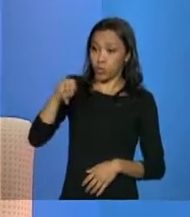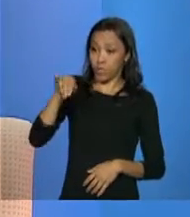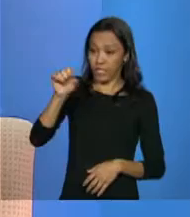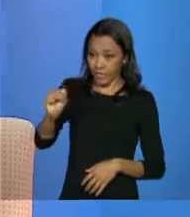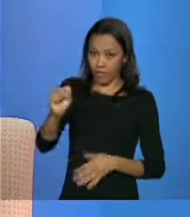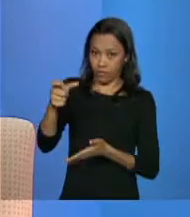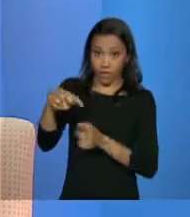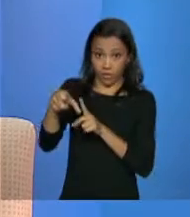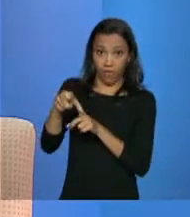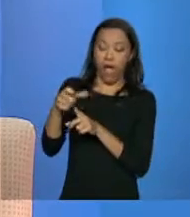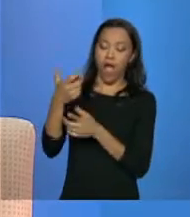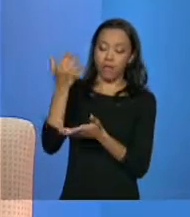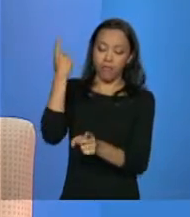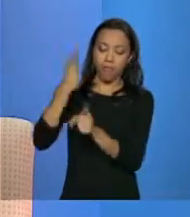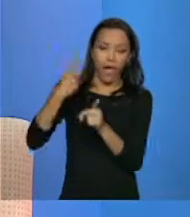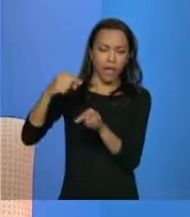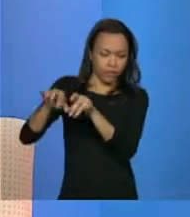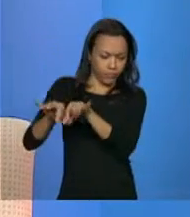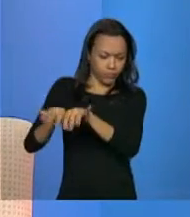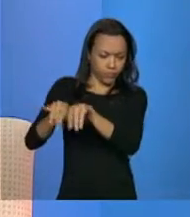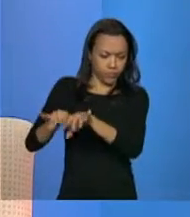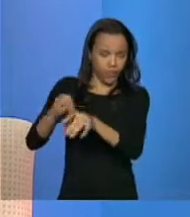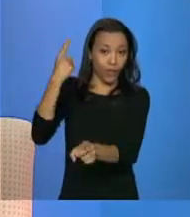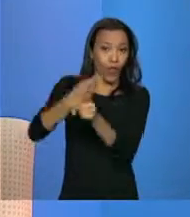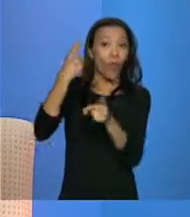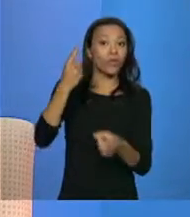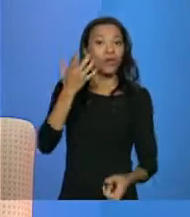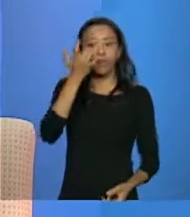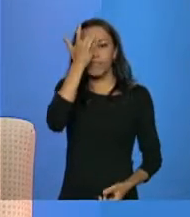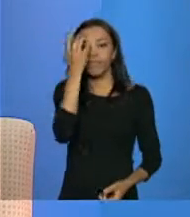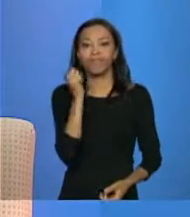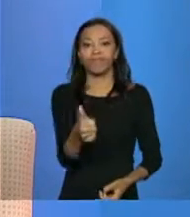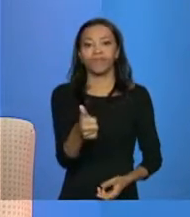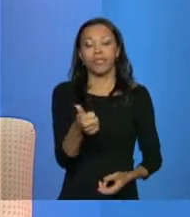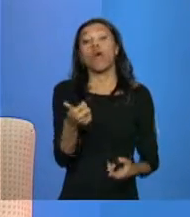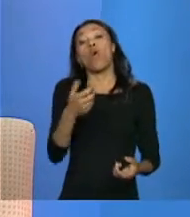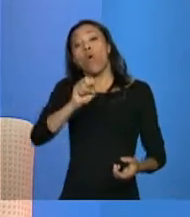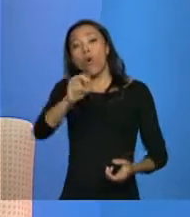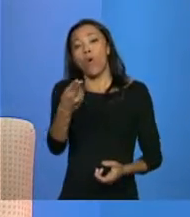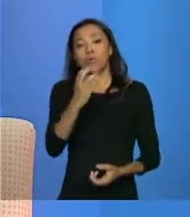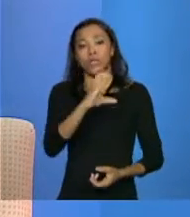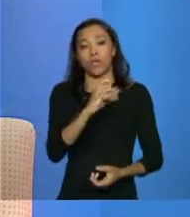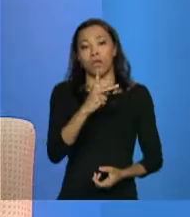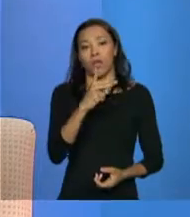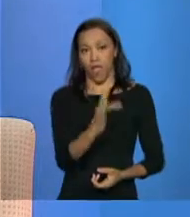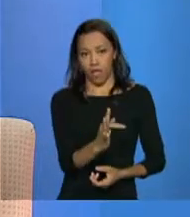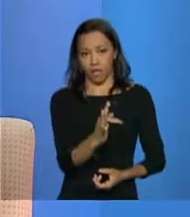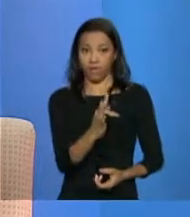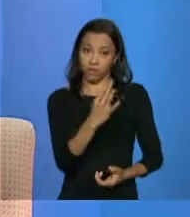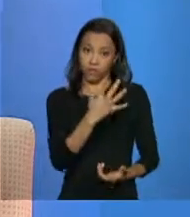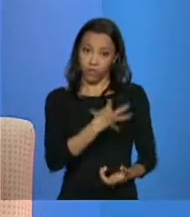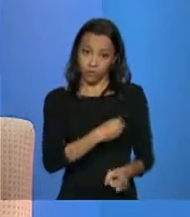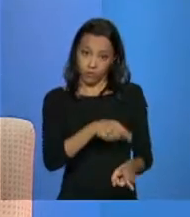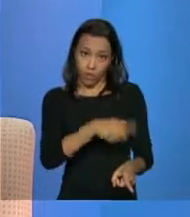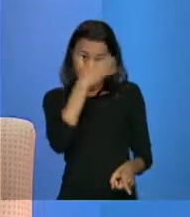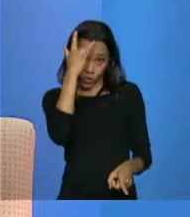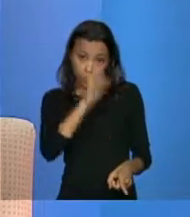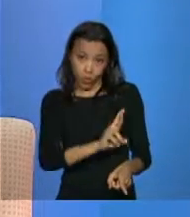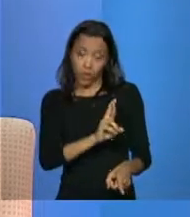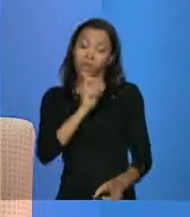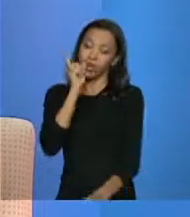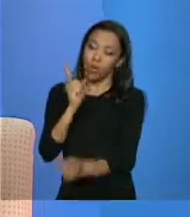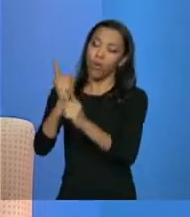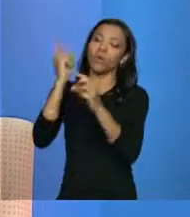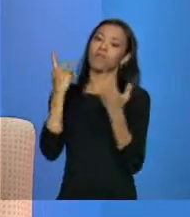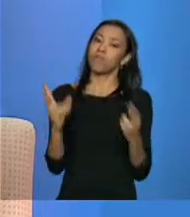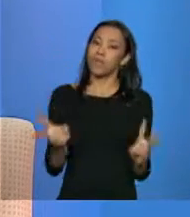Cadastro Único. Mas não precisa disso. Você pode ter o CPF, por exemplo, do filho da responsável familiar, e ele encontra pelo CPF.